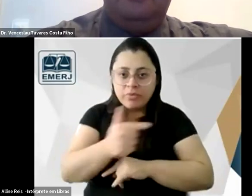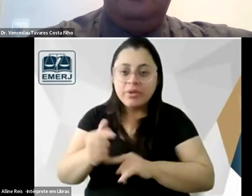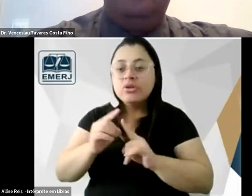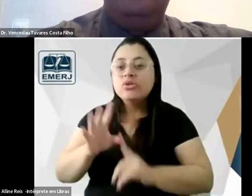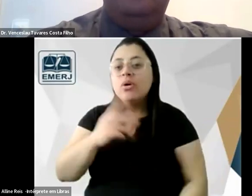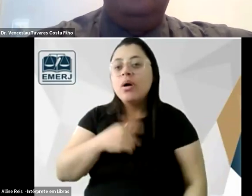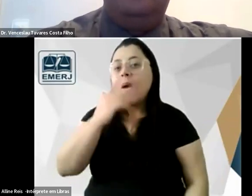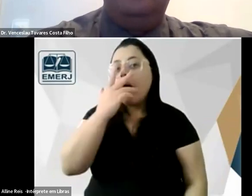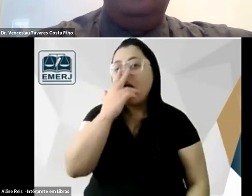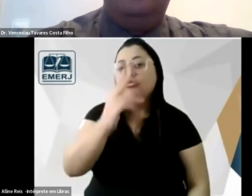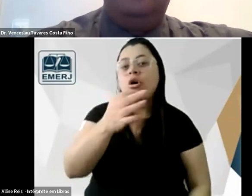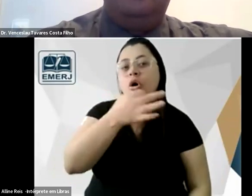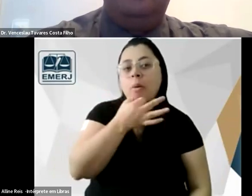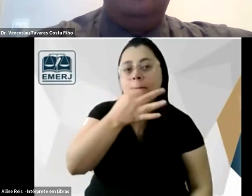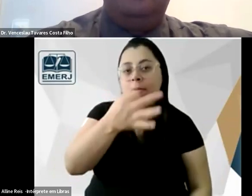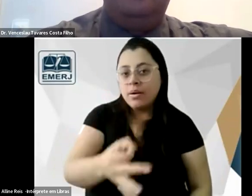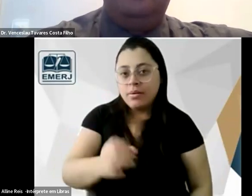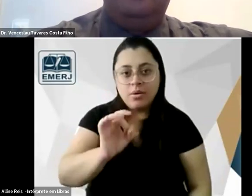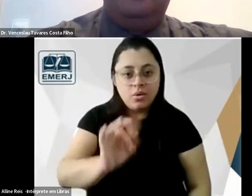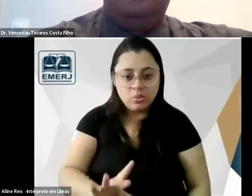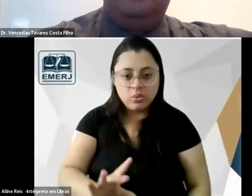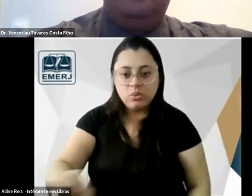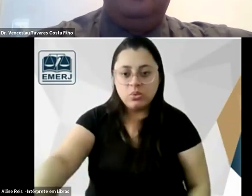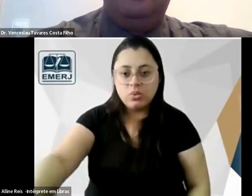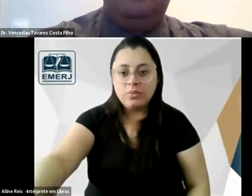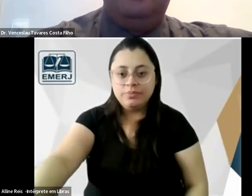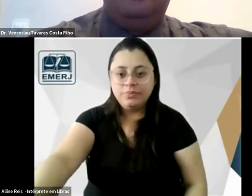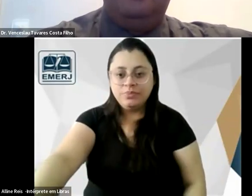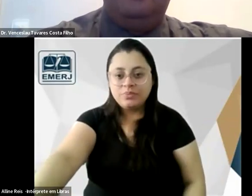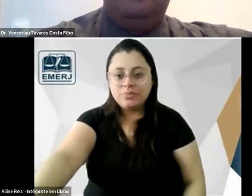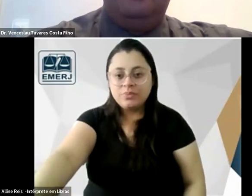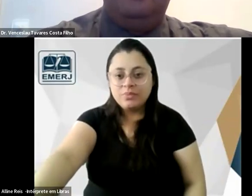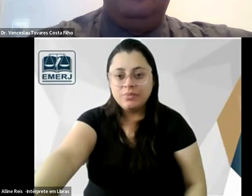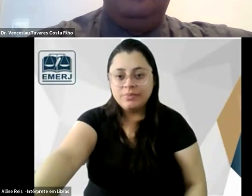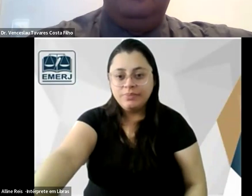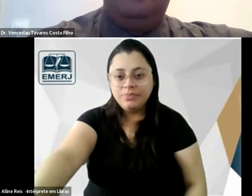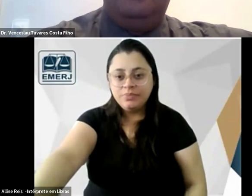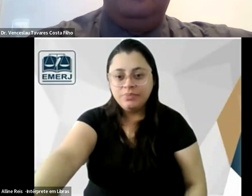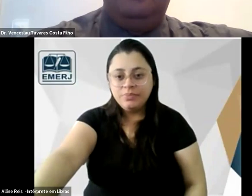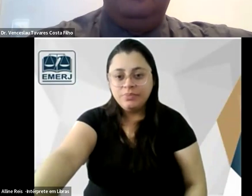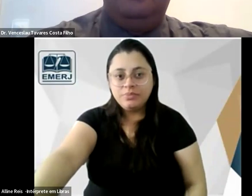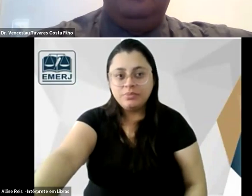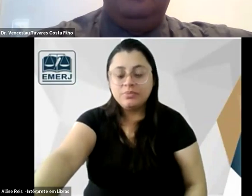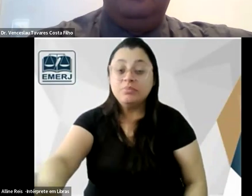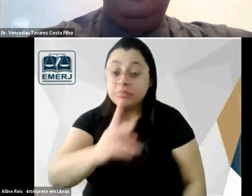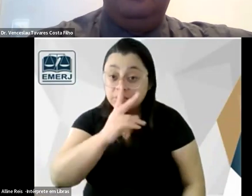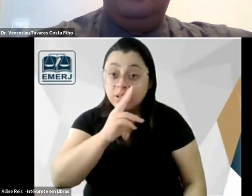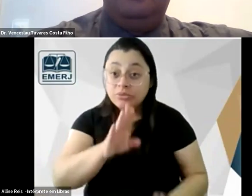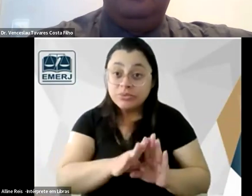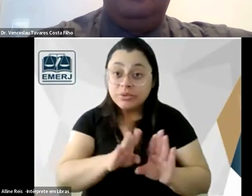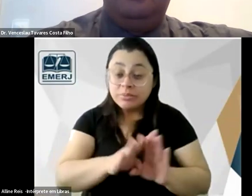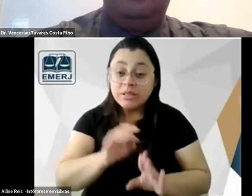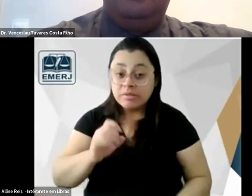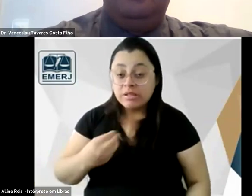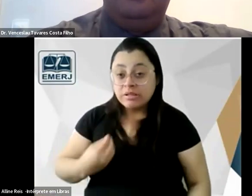minha percepção se talvez ele tivesse vivido 10 anos mais acho que também se ele tivesse vivido 10